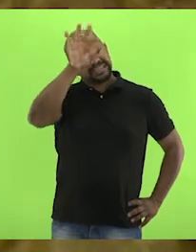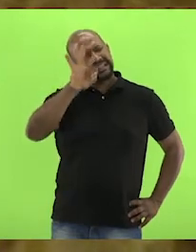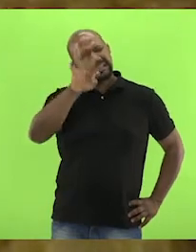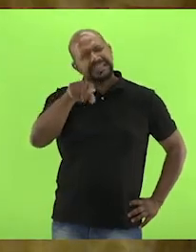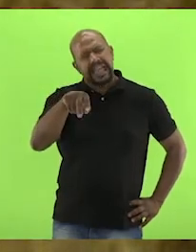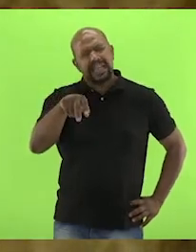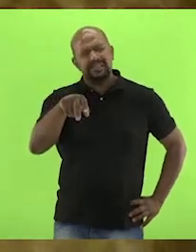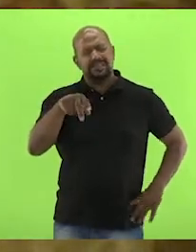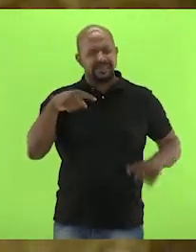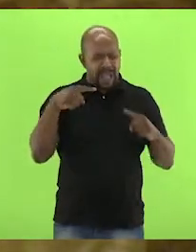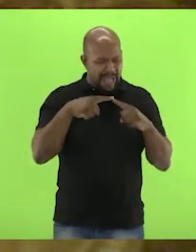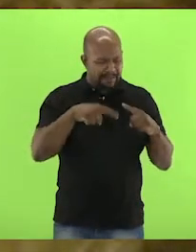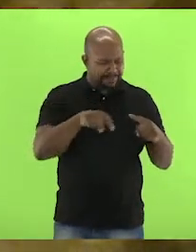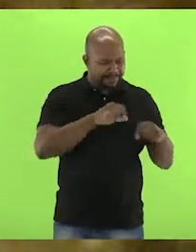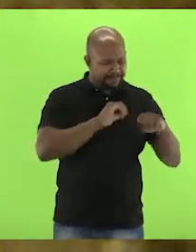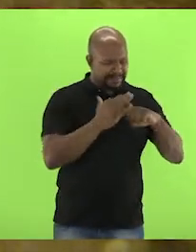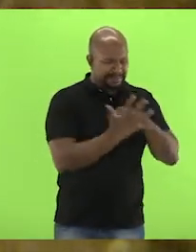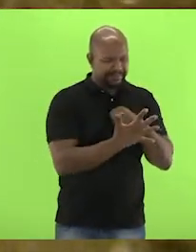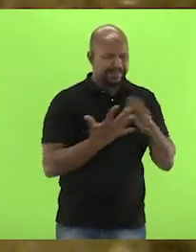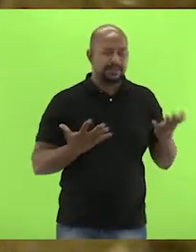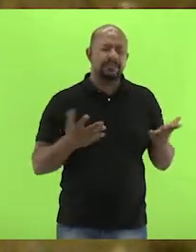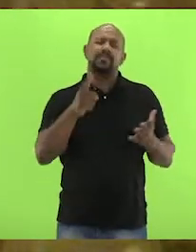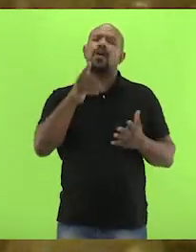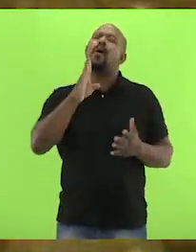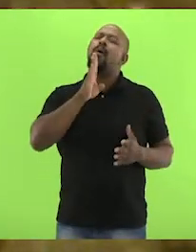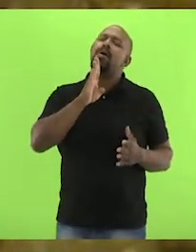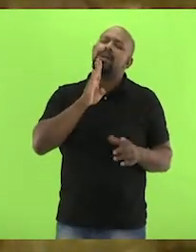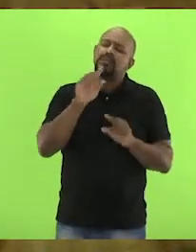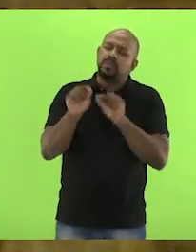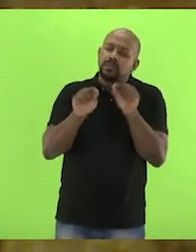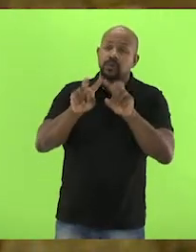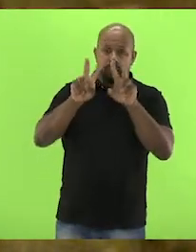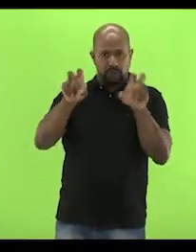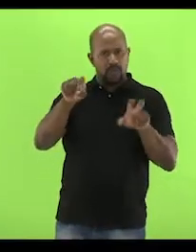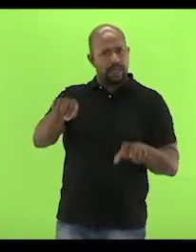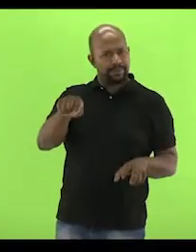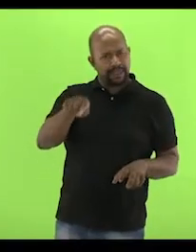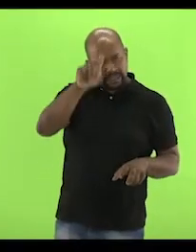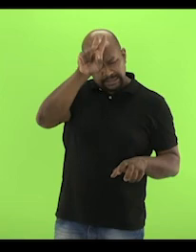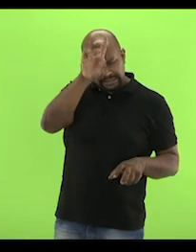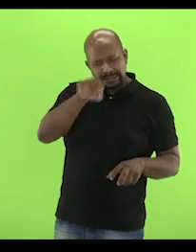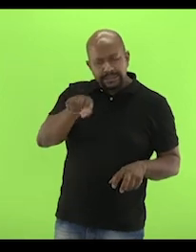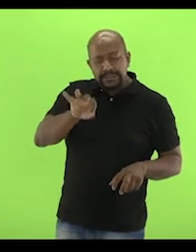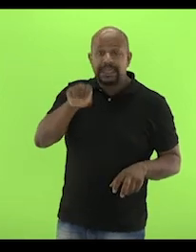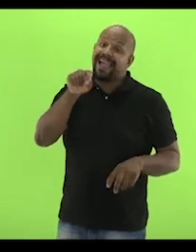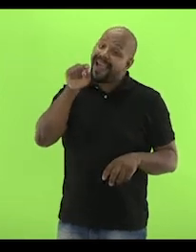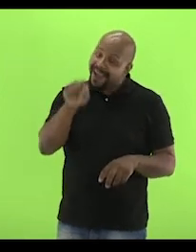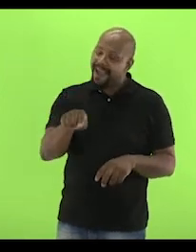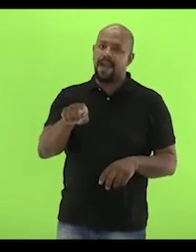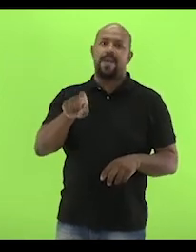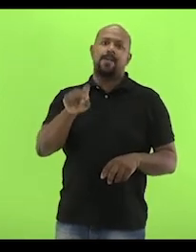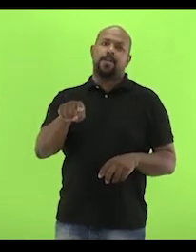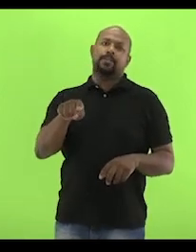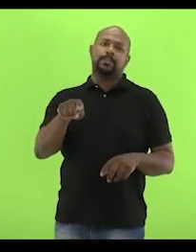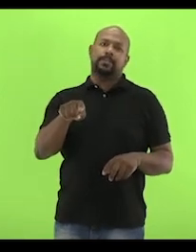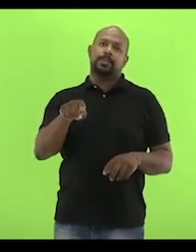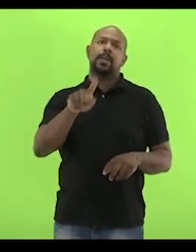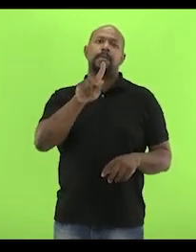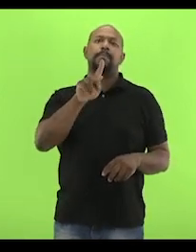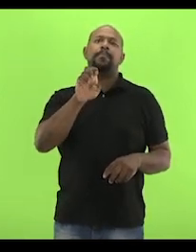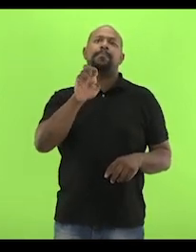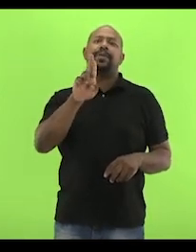pandemia? Vamos então conhecer um pouco sobre o percevejo de cama. Este é o percevejo de cama. Detalhe do